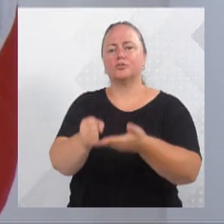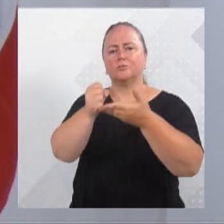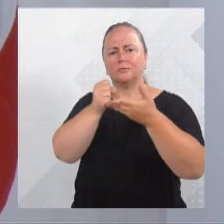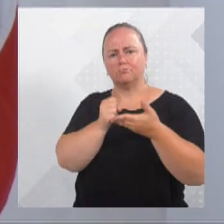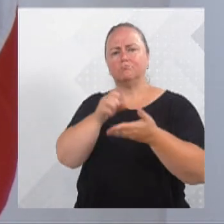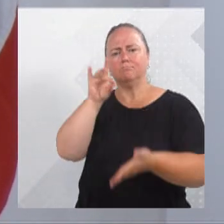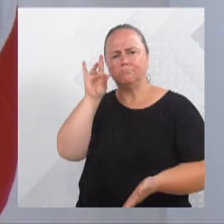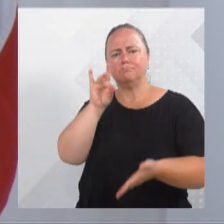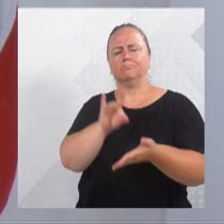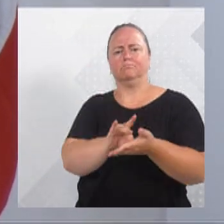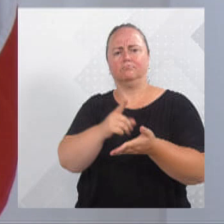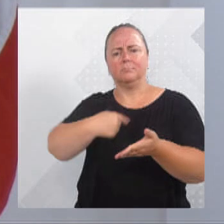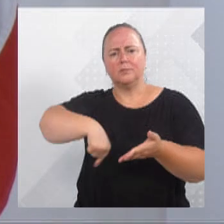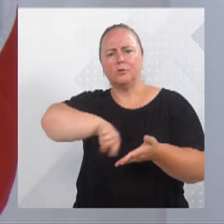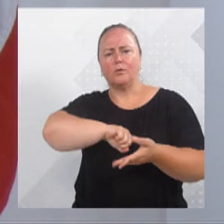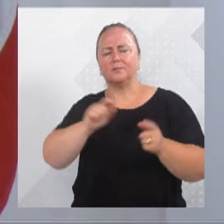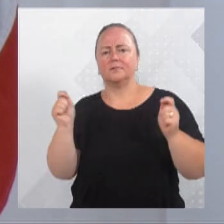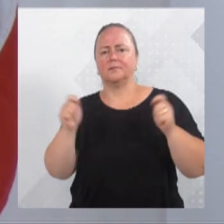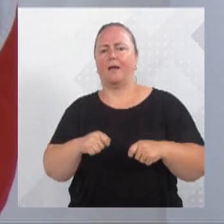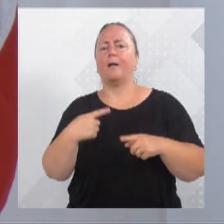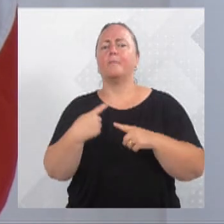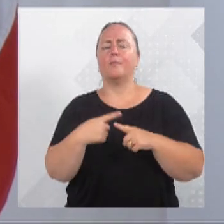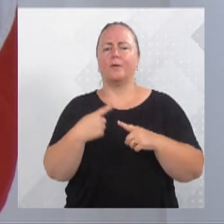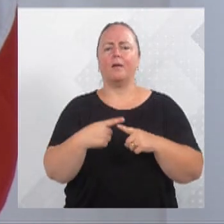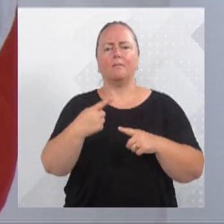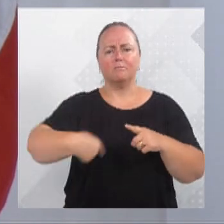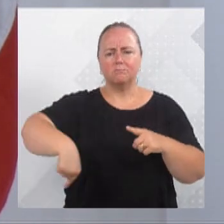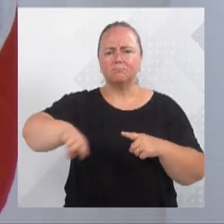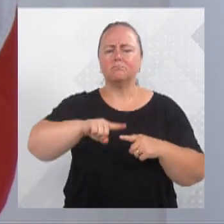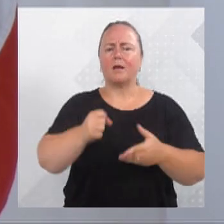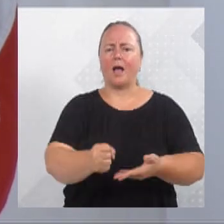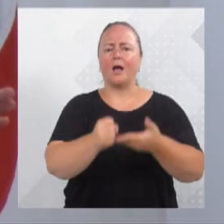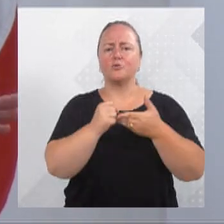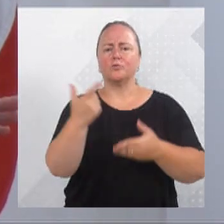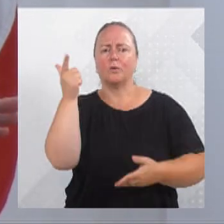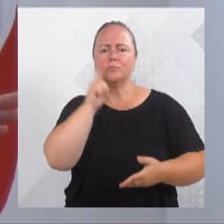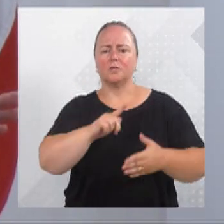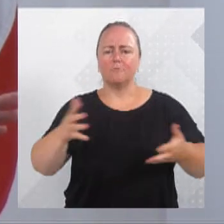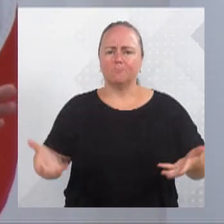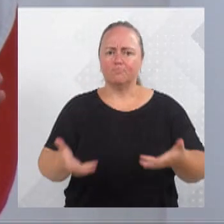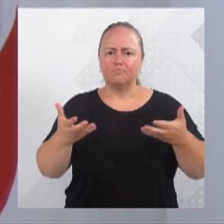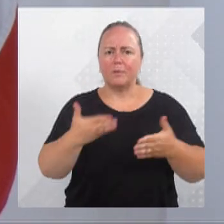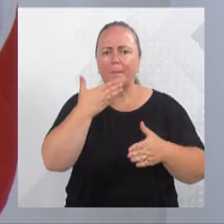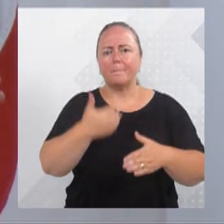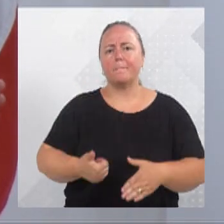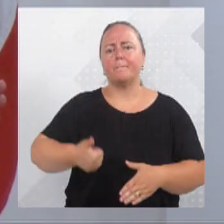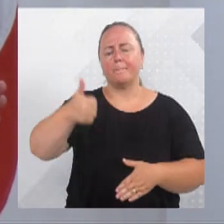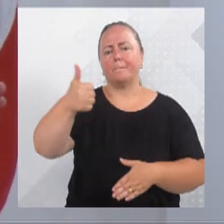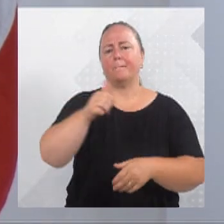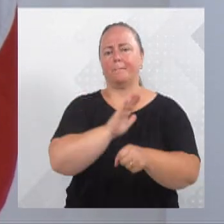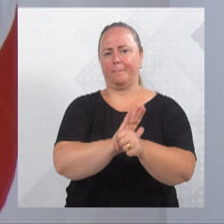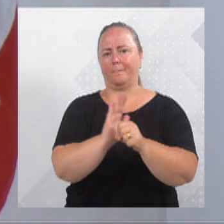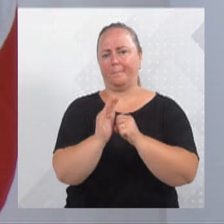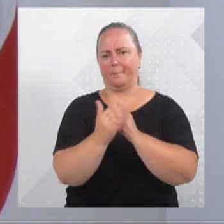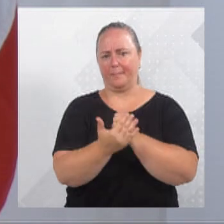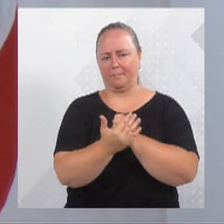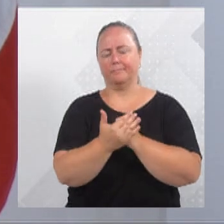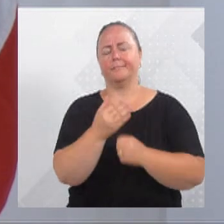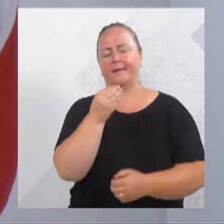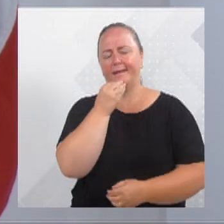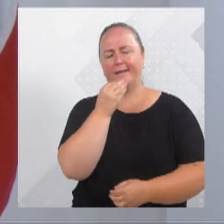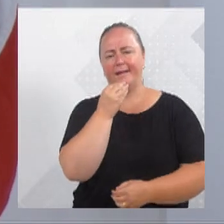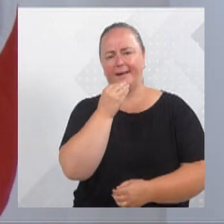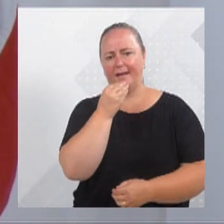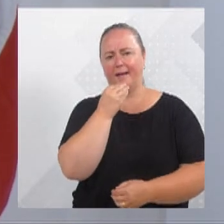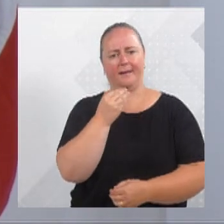estou. Nós temos conseguido fazer a diferença na vida em todos os bairros. Claro que nem sempre, e os vereadores cobrem